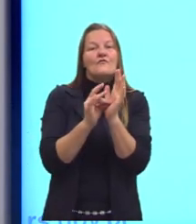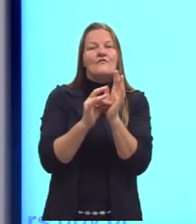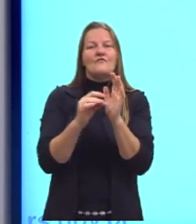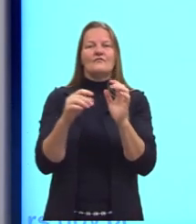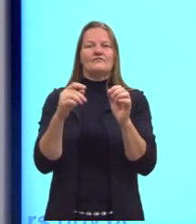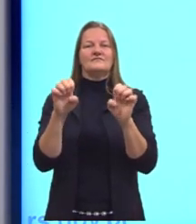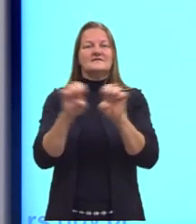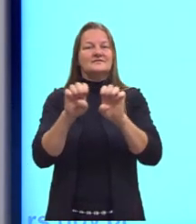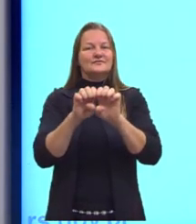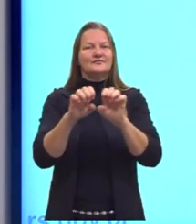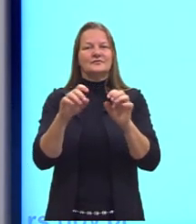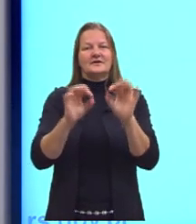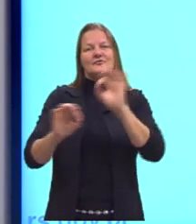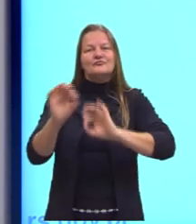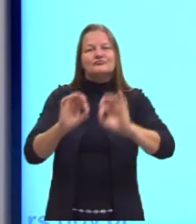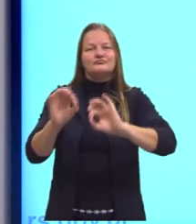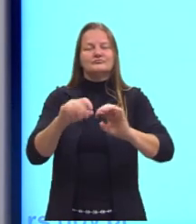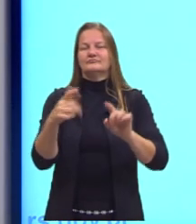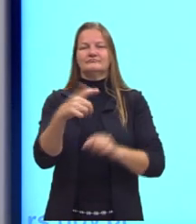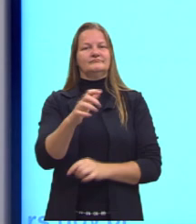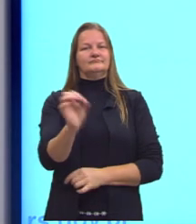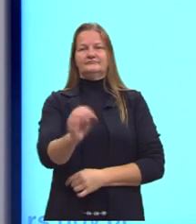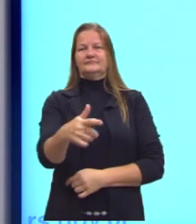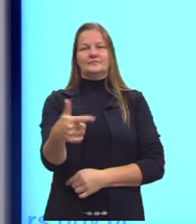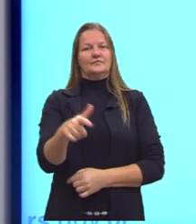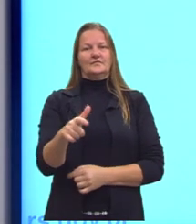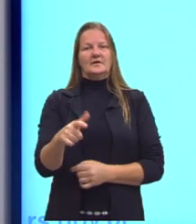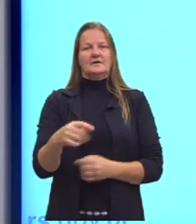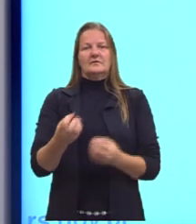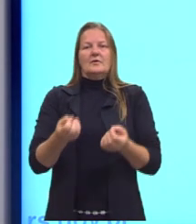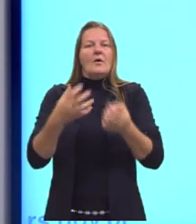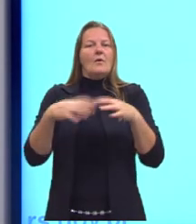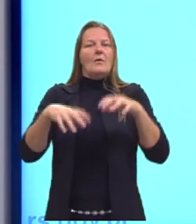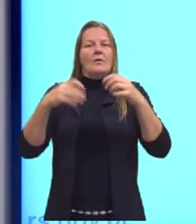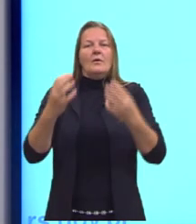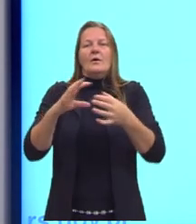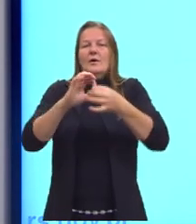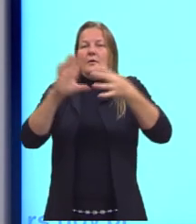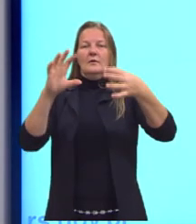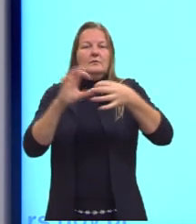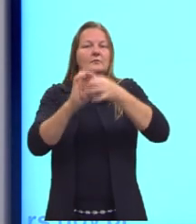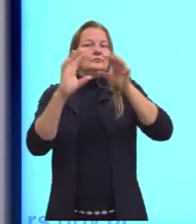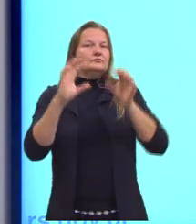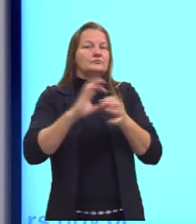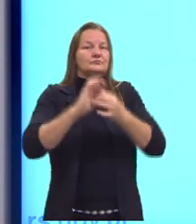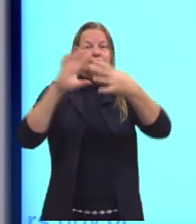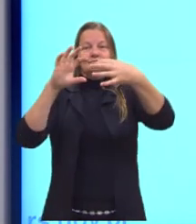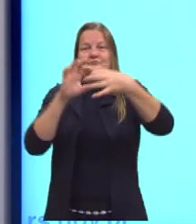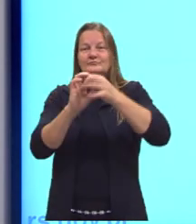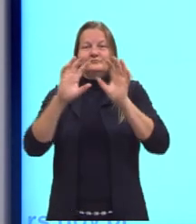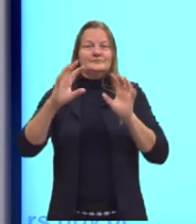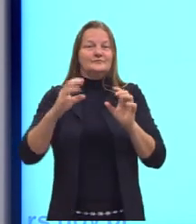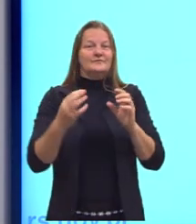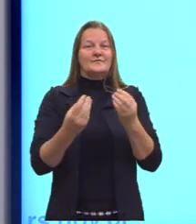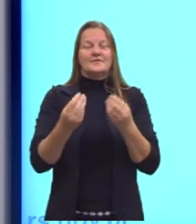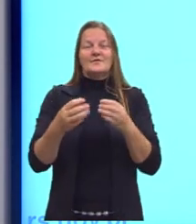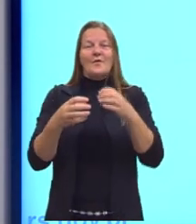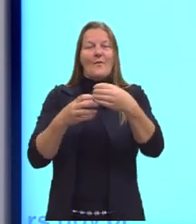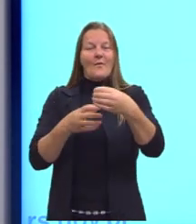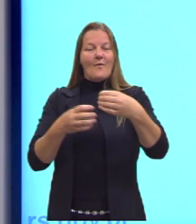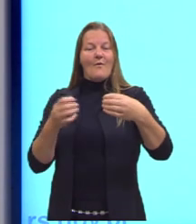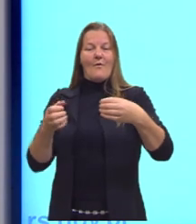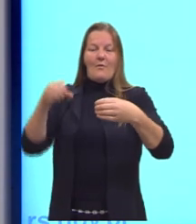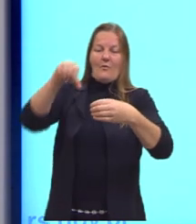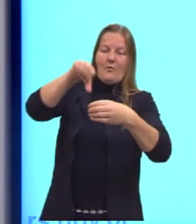organizada. Eles somente estão soltos e livres. E eles assumem a forma do recipiente